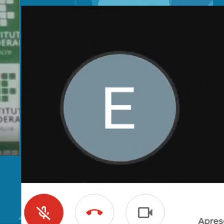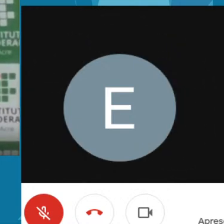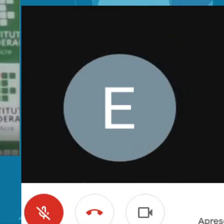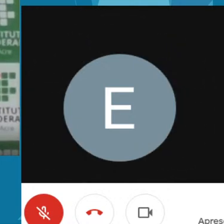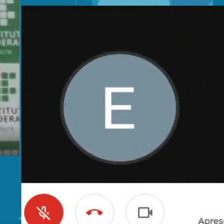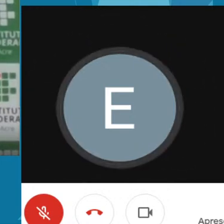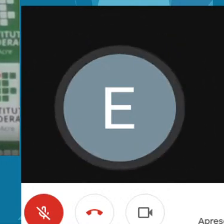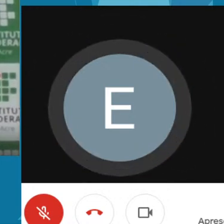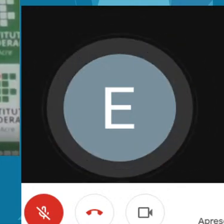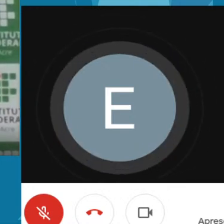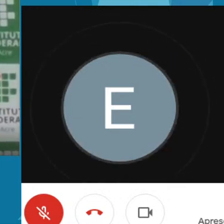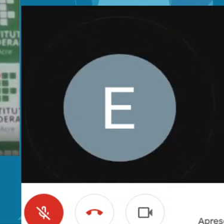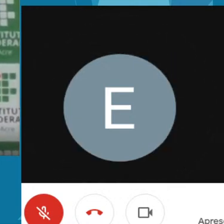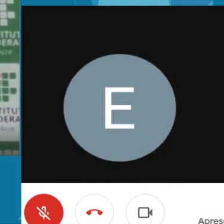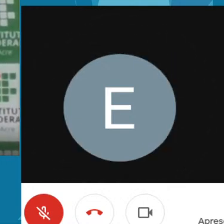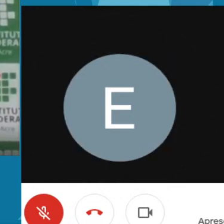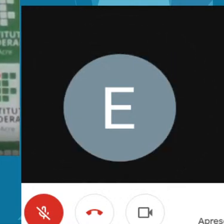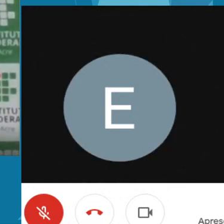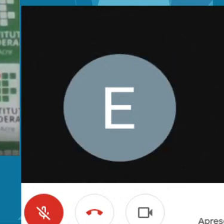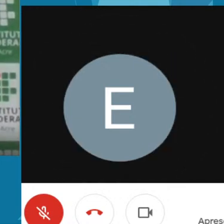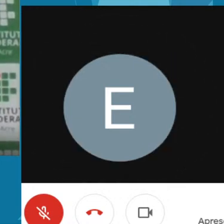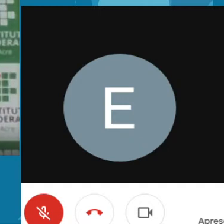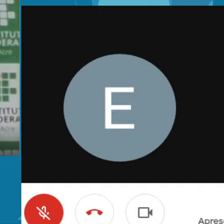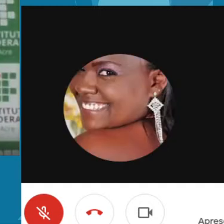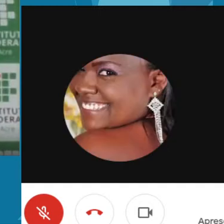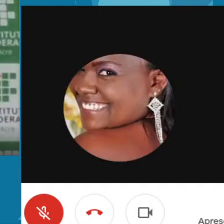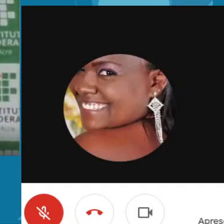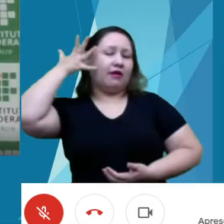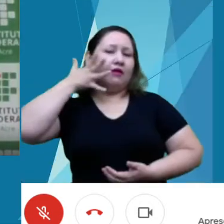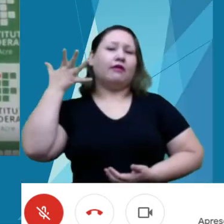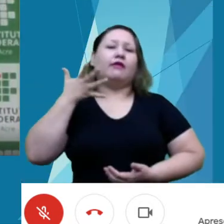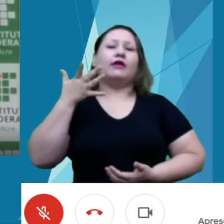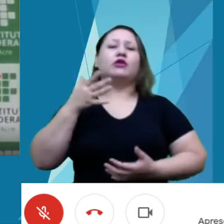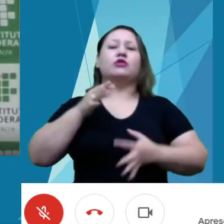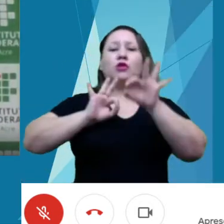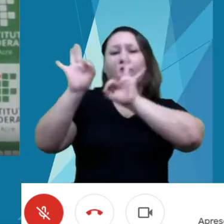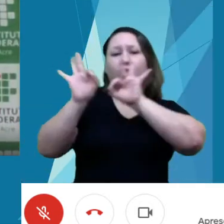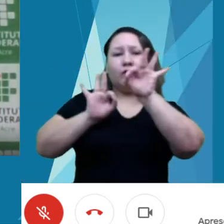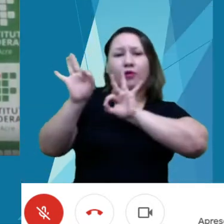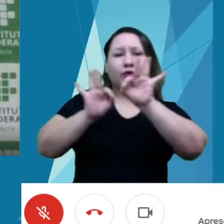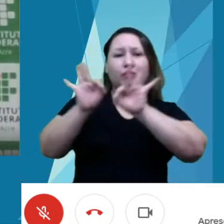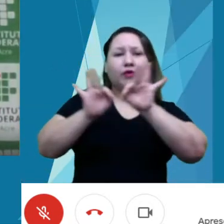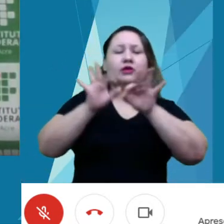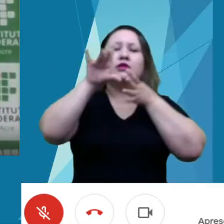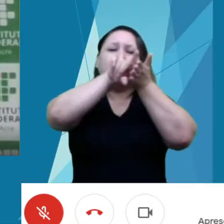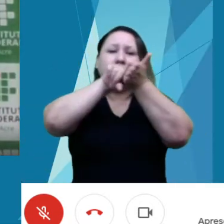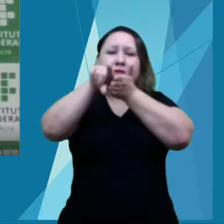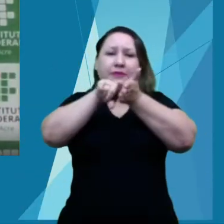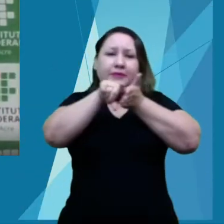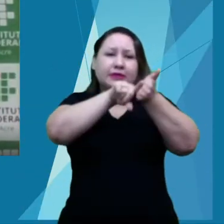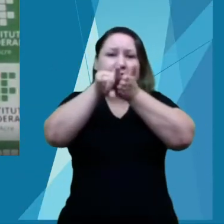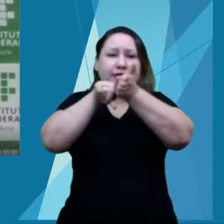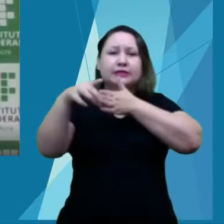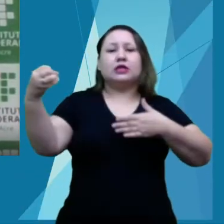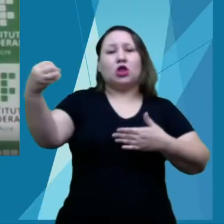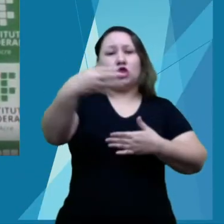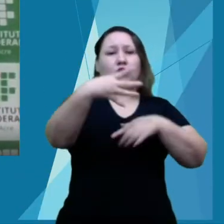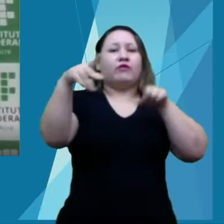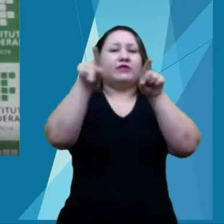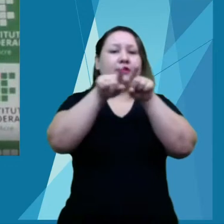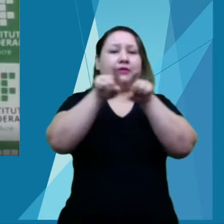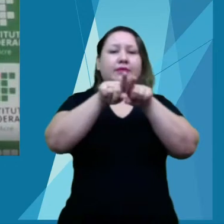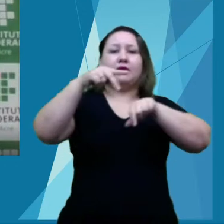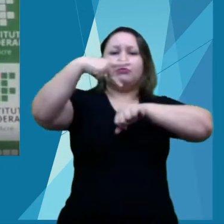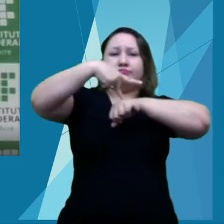coordenada pela Pró-Reitoria de Ensino, de Extensão, de Pesquisa, Inovação e Pós-Graduação